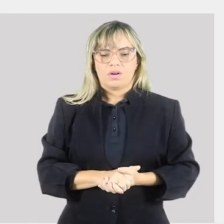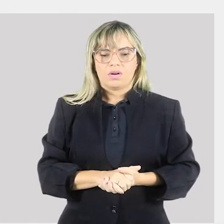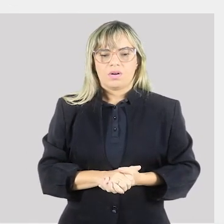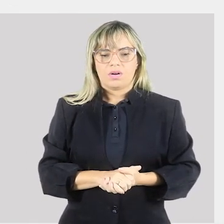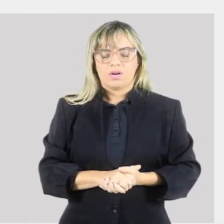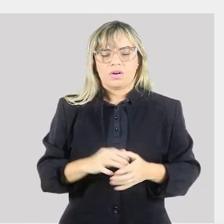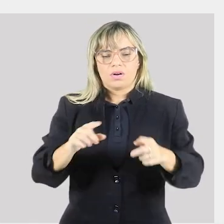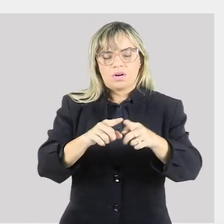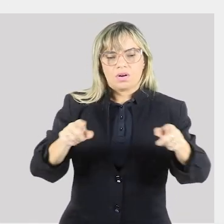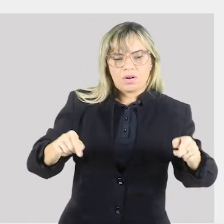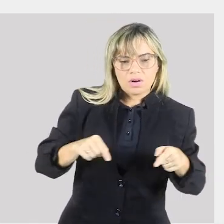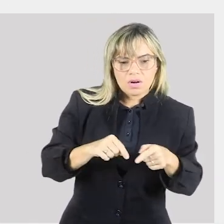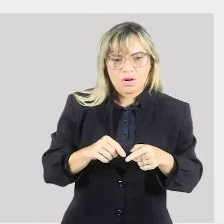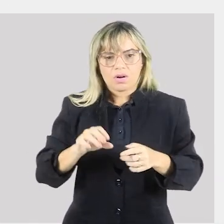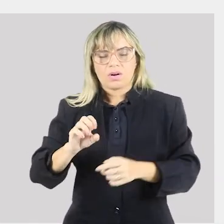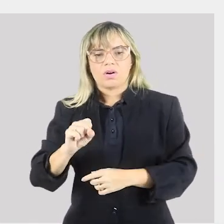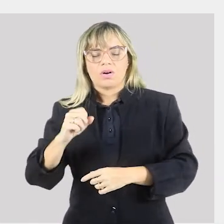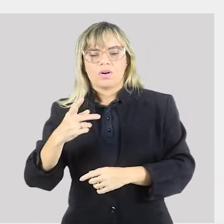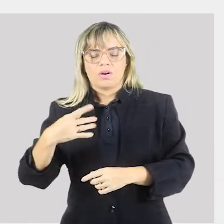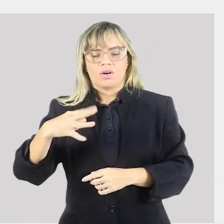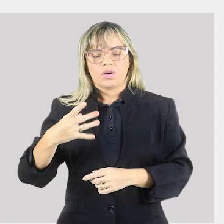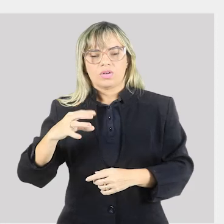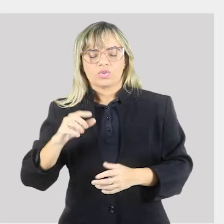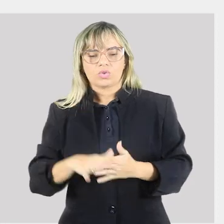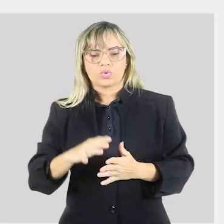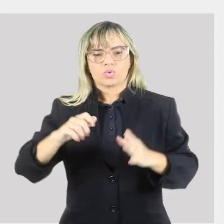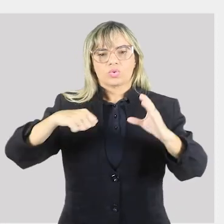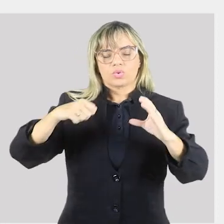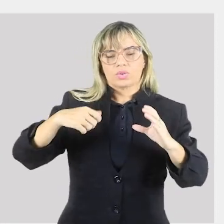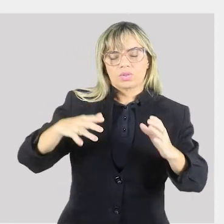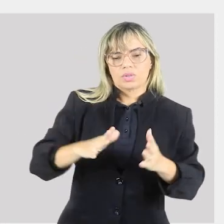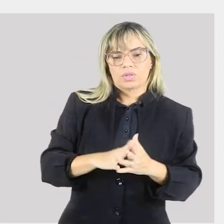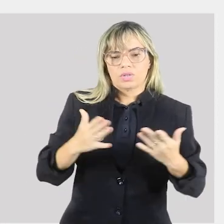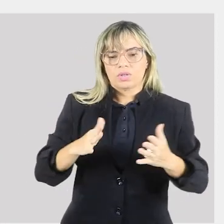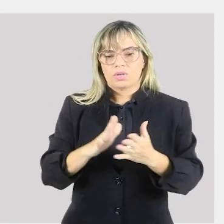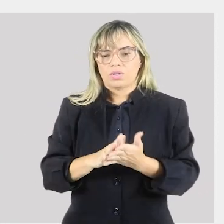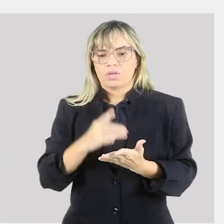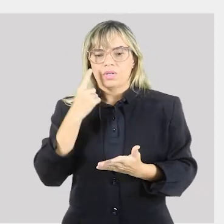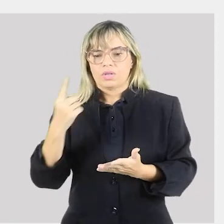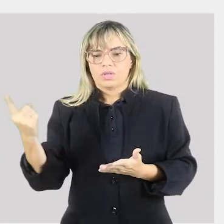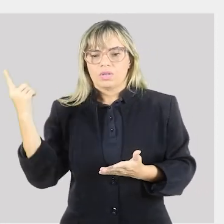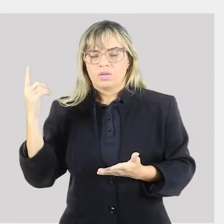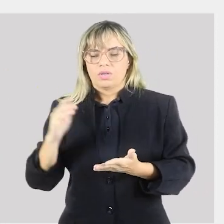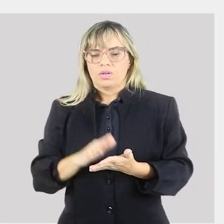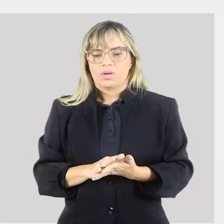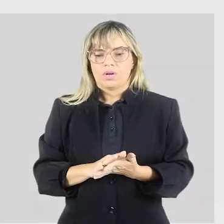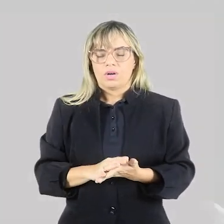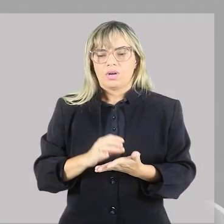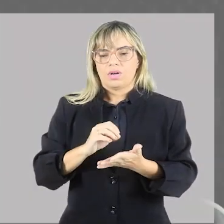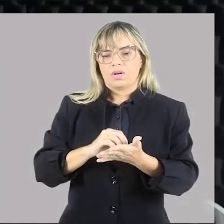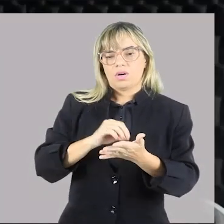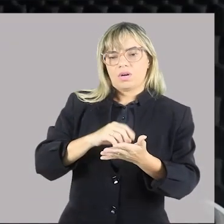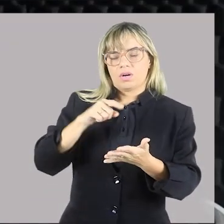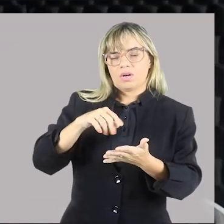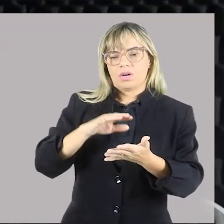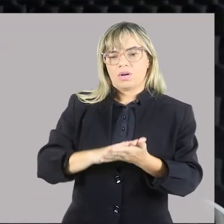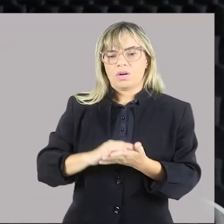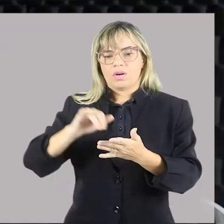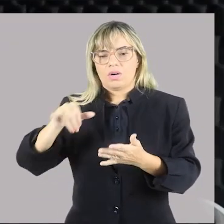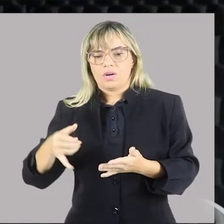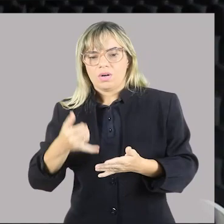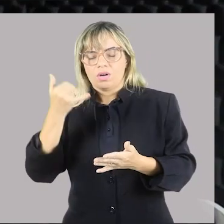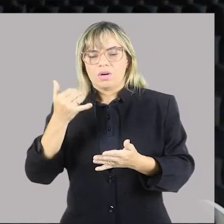E ao mesmo tempo tomar mais escassas as oportunidades para dubladores e atores que